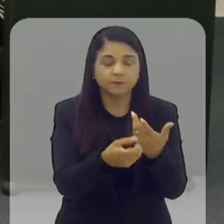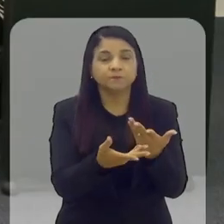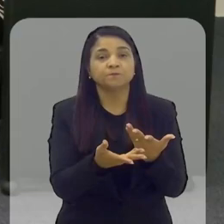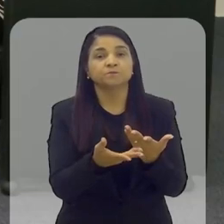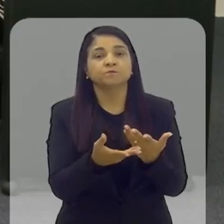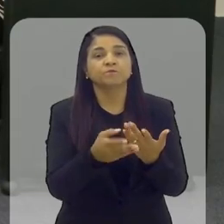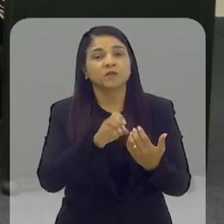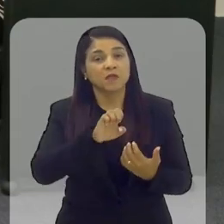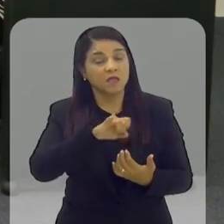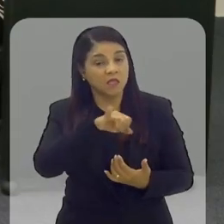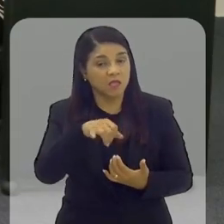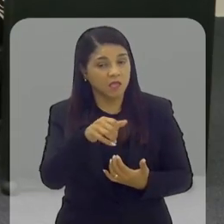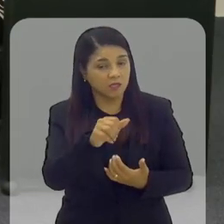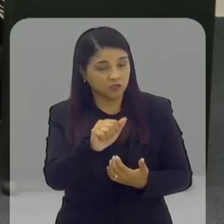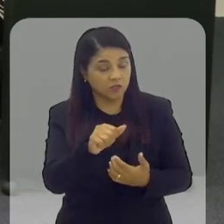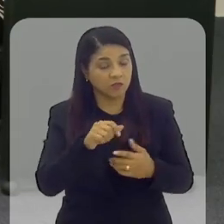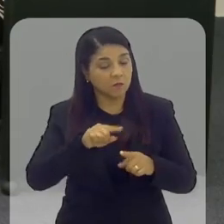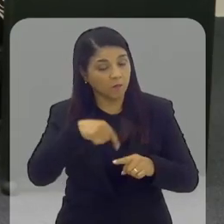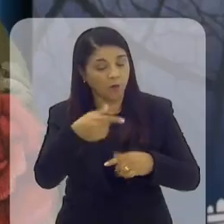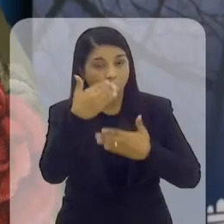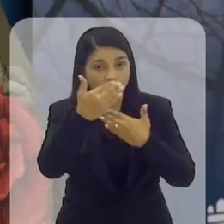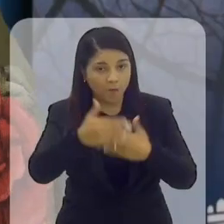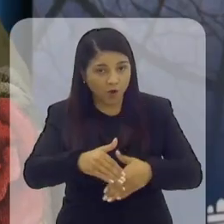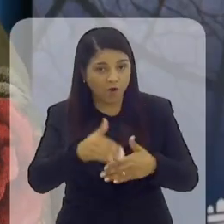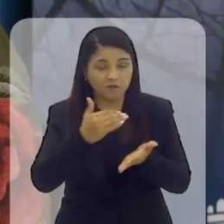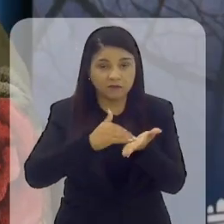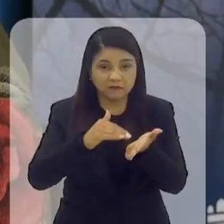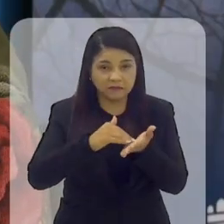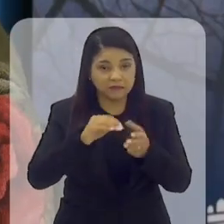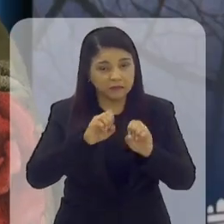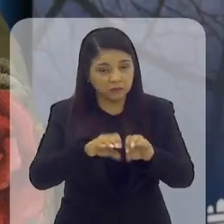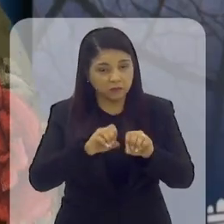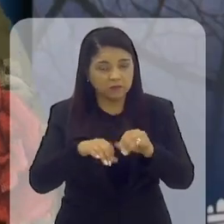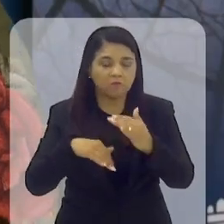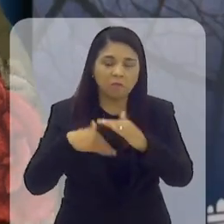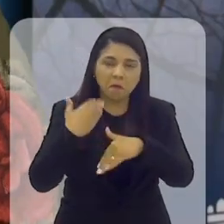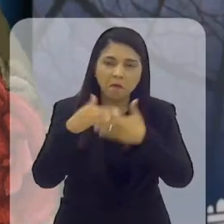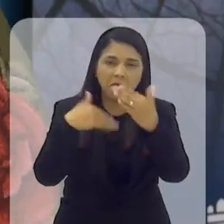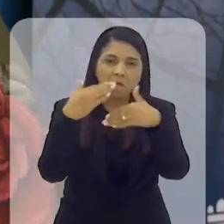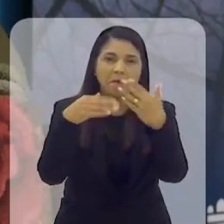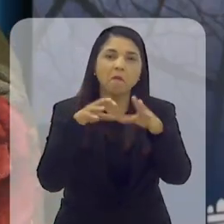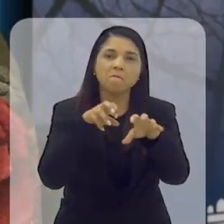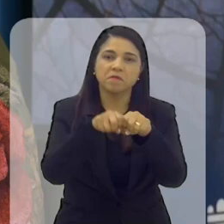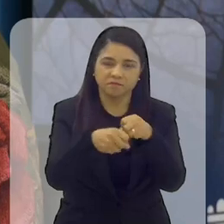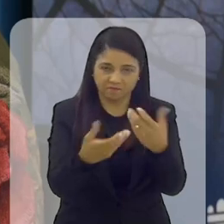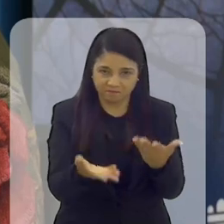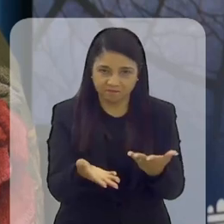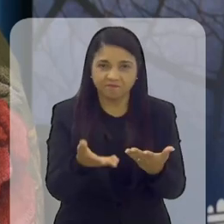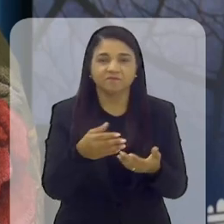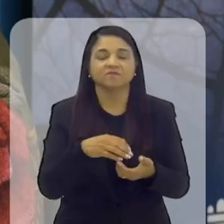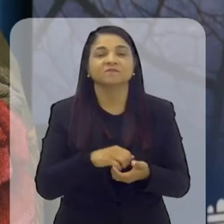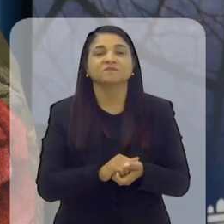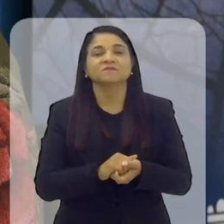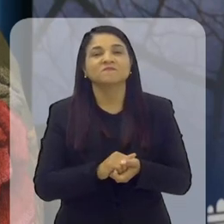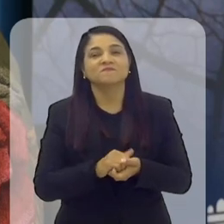escolaridade. E depois fazem a prova na Secretaria de Educação e vão vencendo as etapas